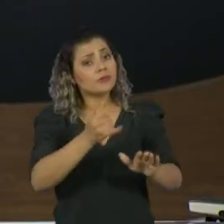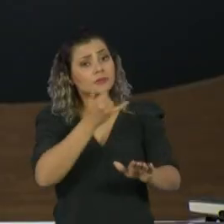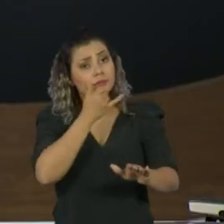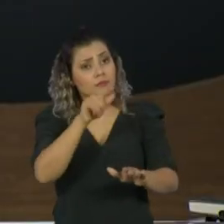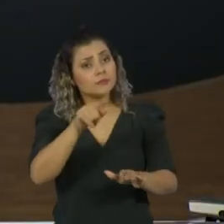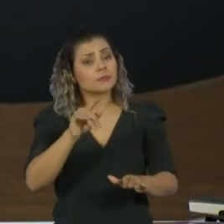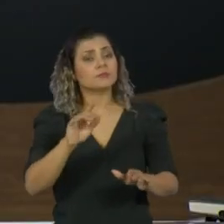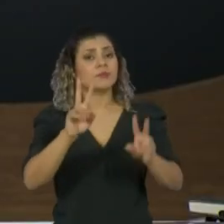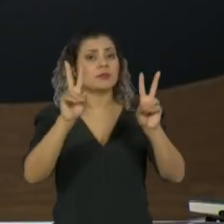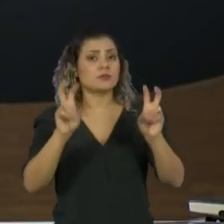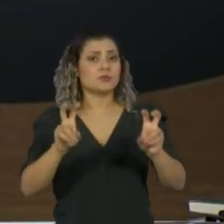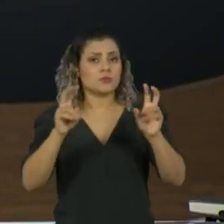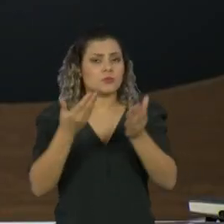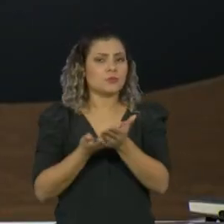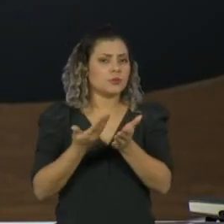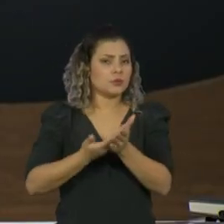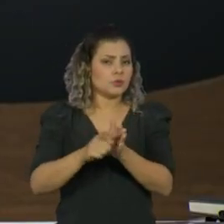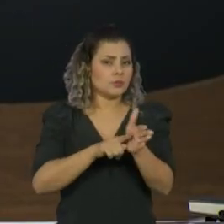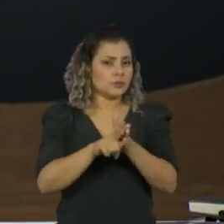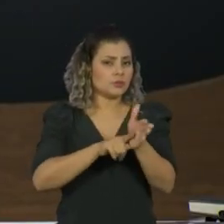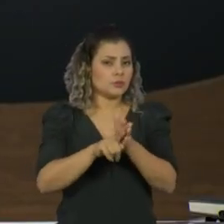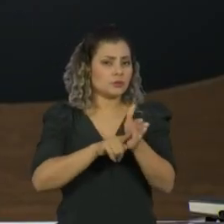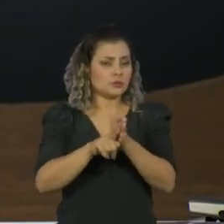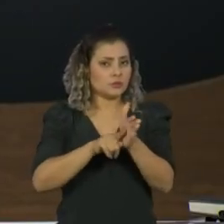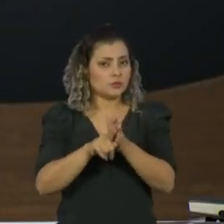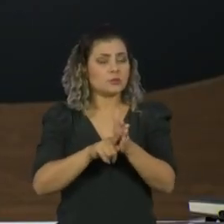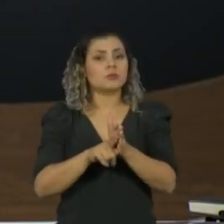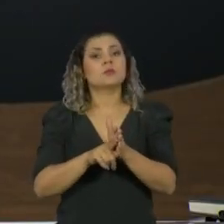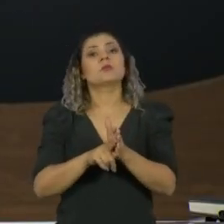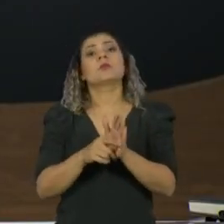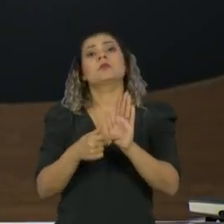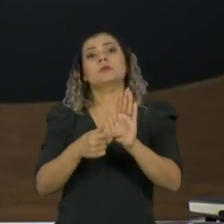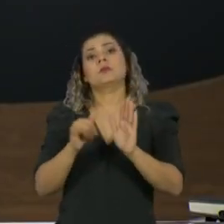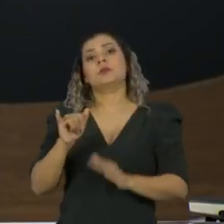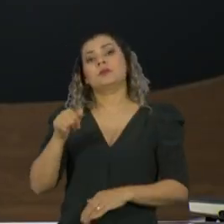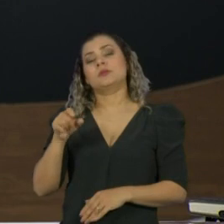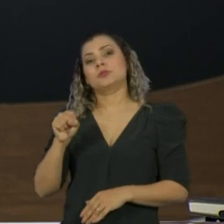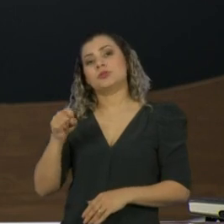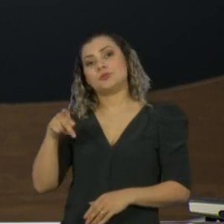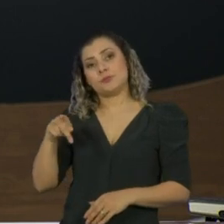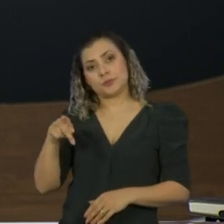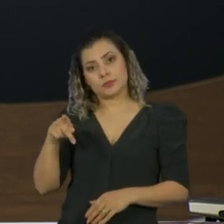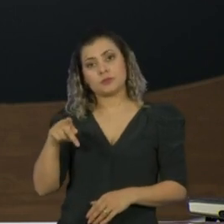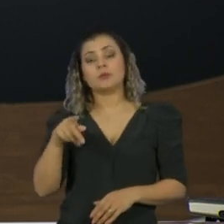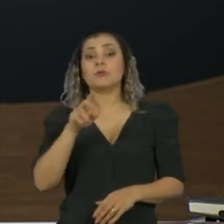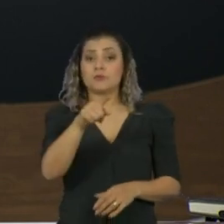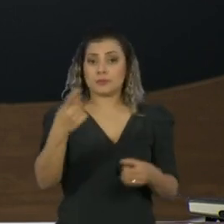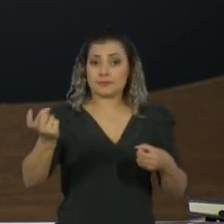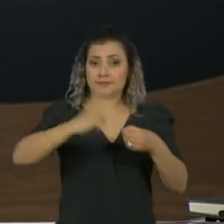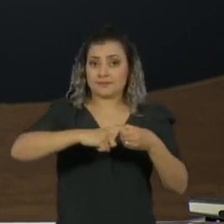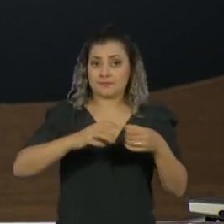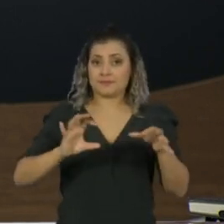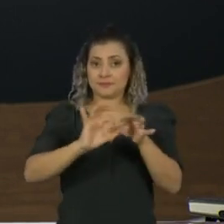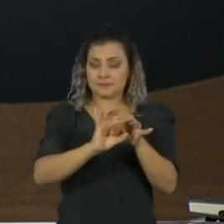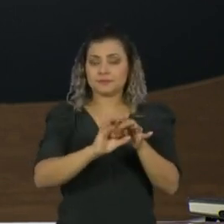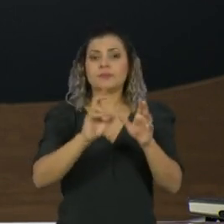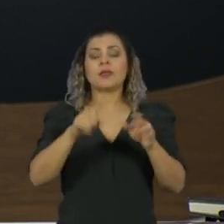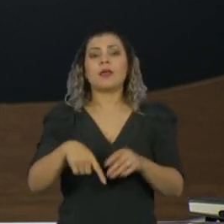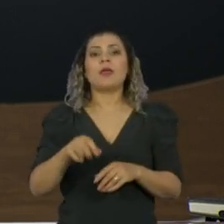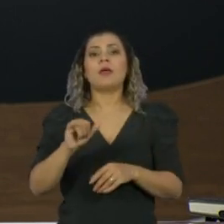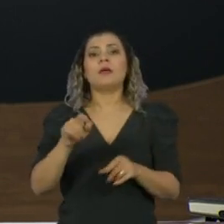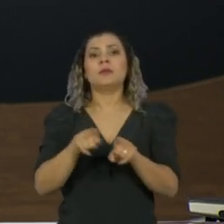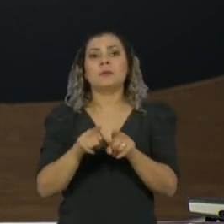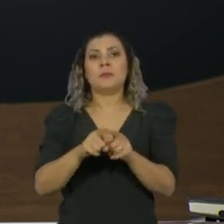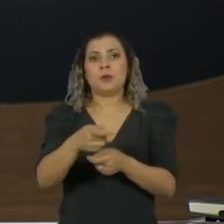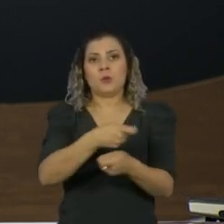Saiu um estudo longo aqui de fôlego do INSPER, a instituição a qual o senhor é ligado, que é uma agenda econômica do